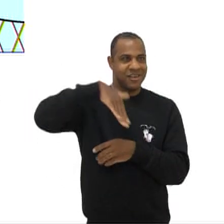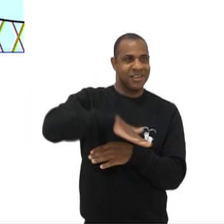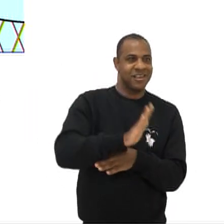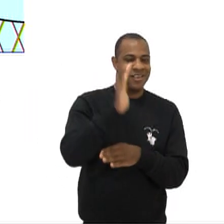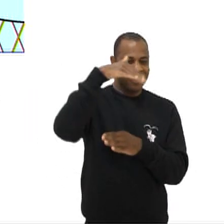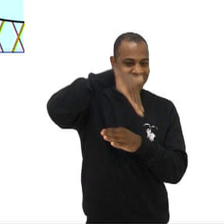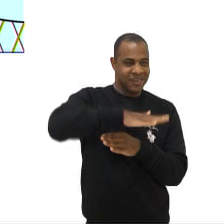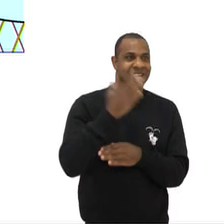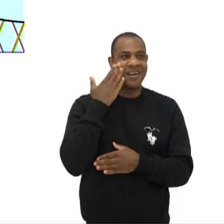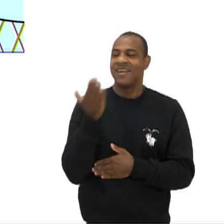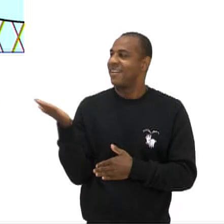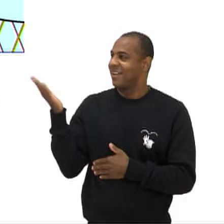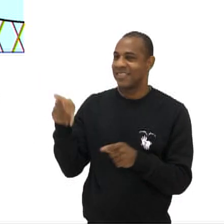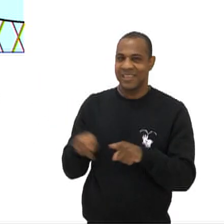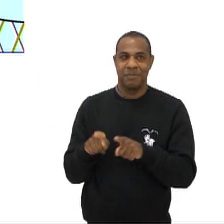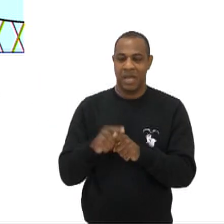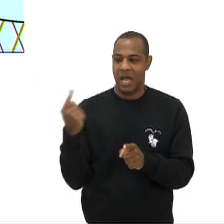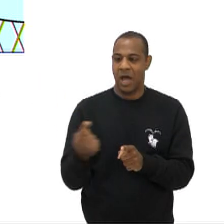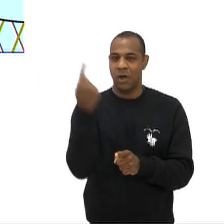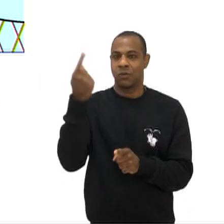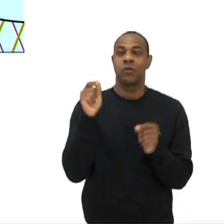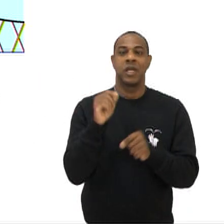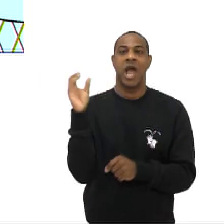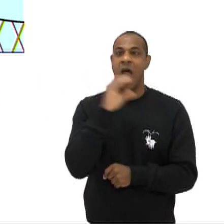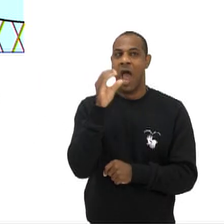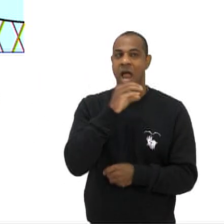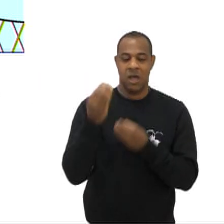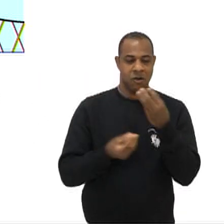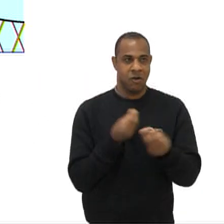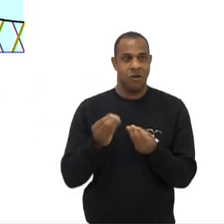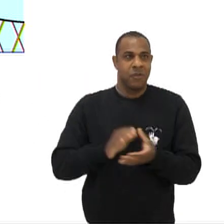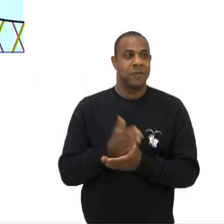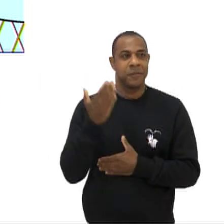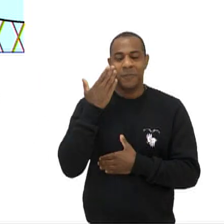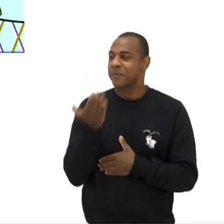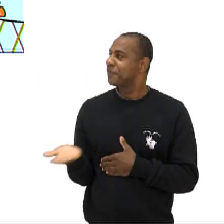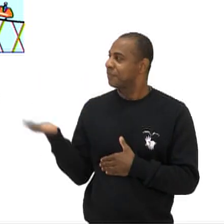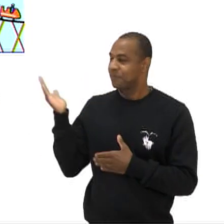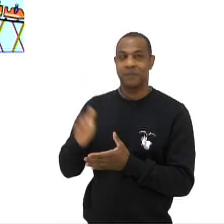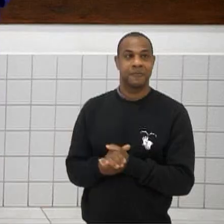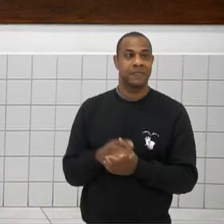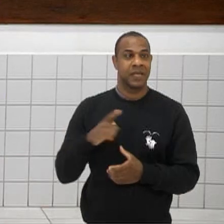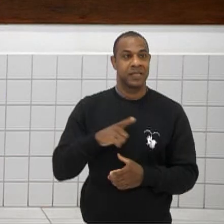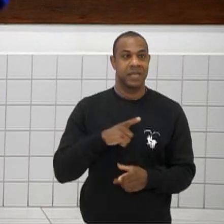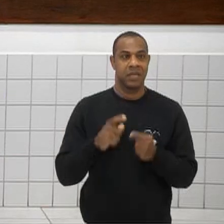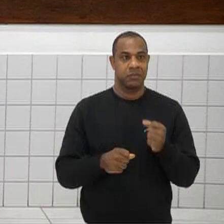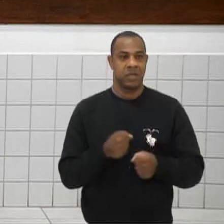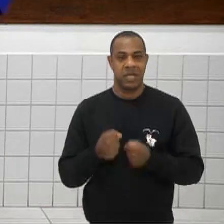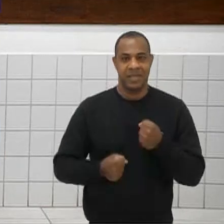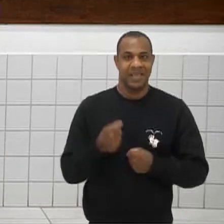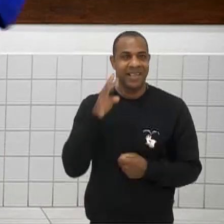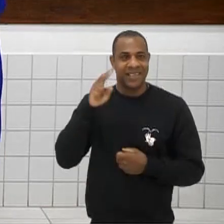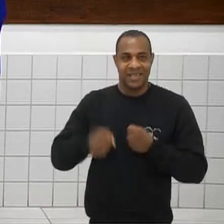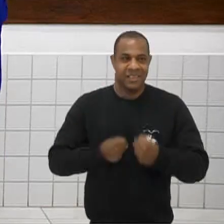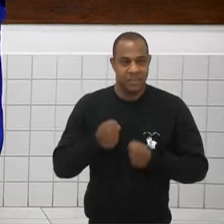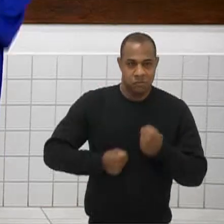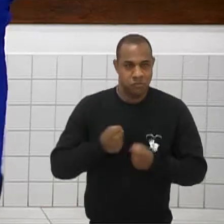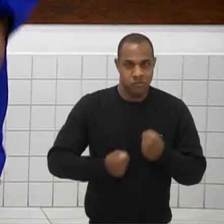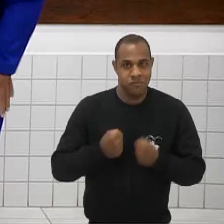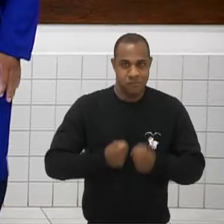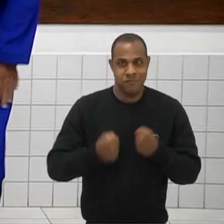interação da altura Com velocidade Ok E como que a gente vai fazer lá Professor Gustavo Com certeza Então a gente tem aqui a ideia Então a gente vai subindo ali